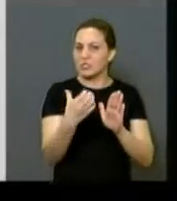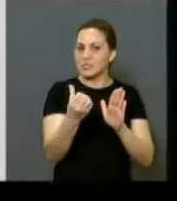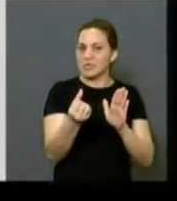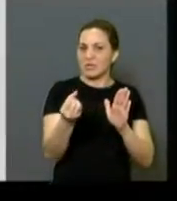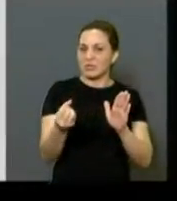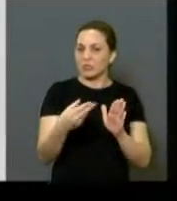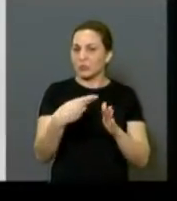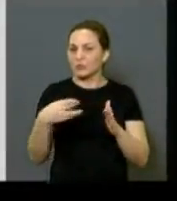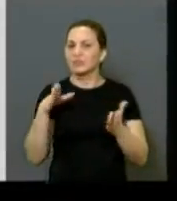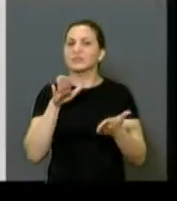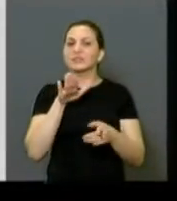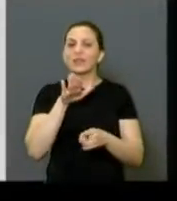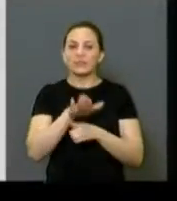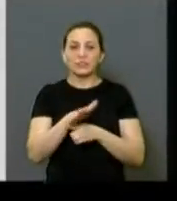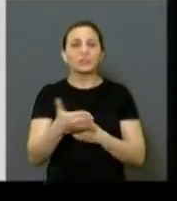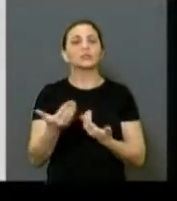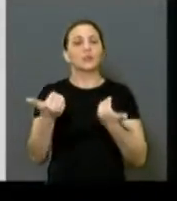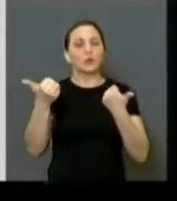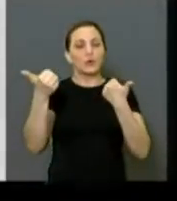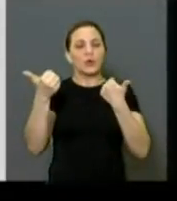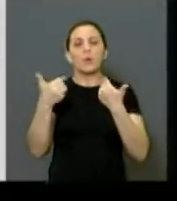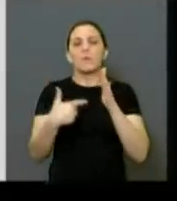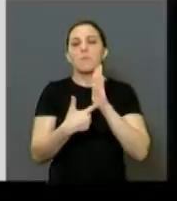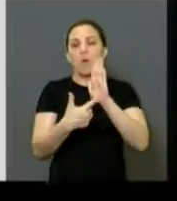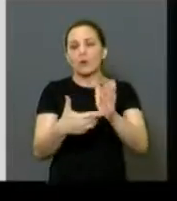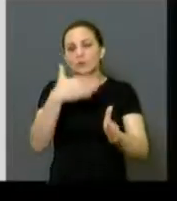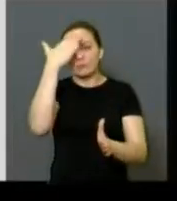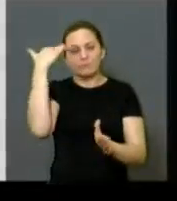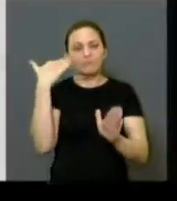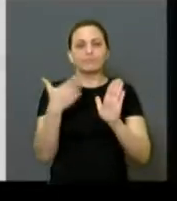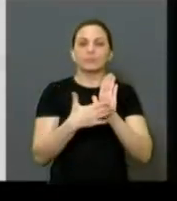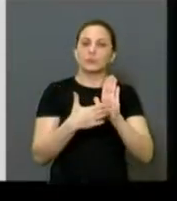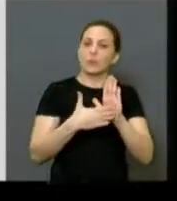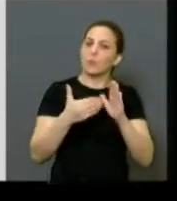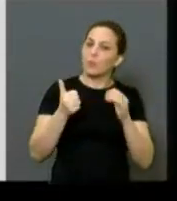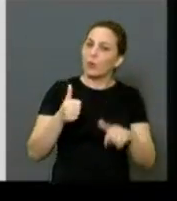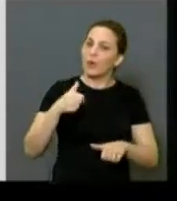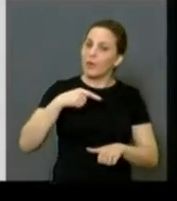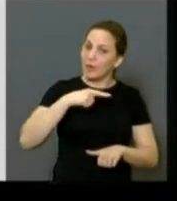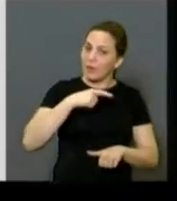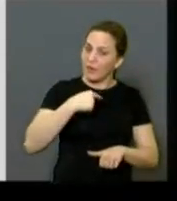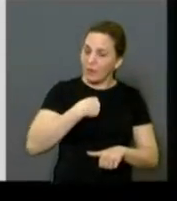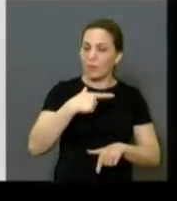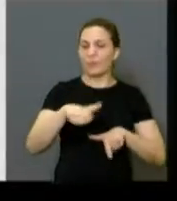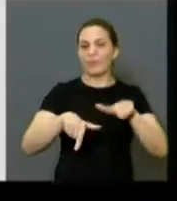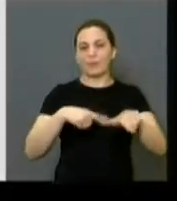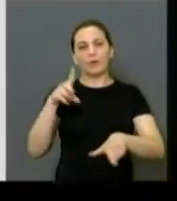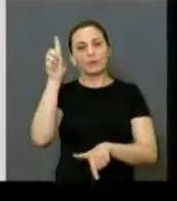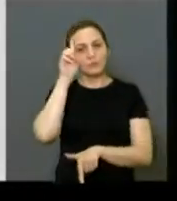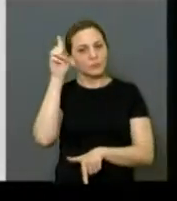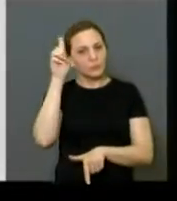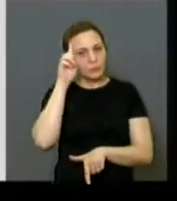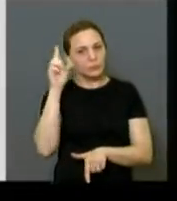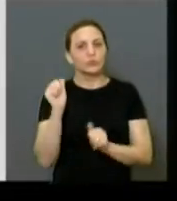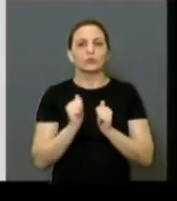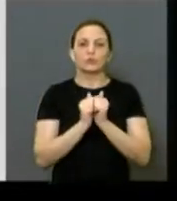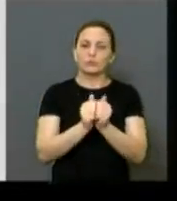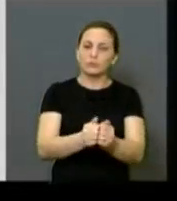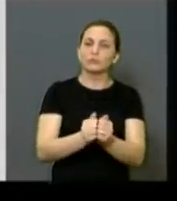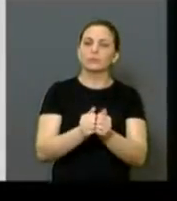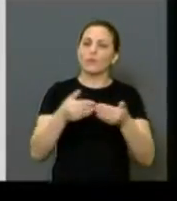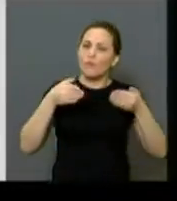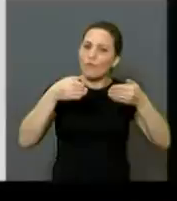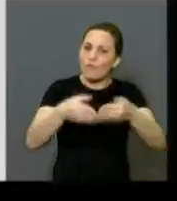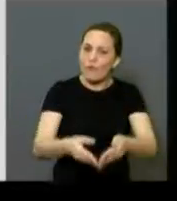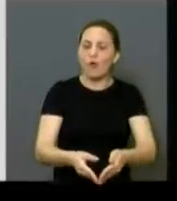atendidas e comprovadas para quem quiser estar vendo. Então, eu trabalho. Eu estou aqui, trabalhando todo dia, correndo atrás do